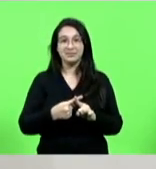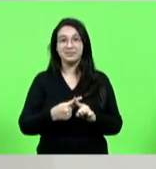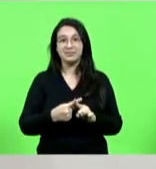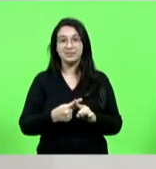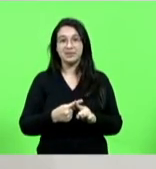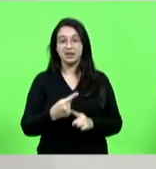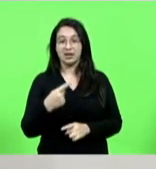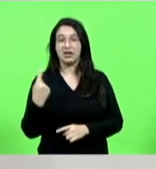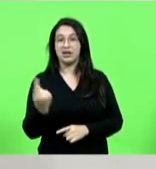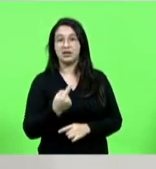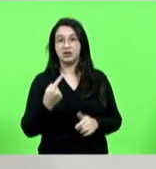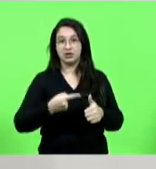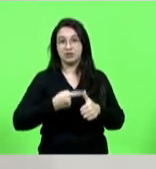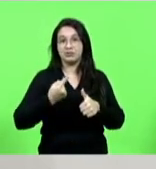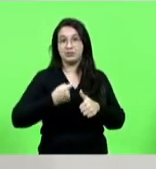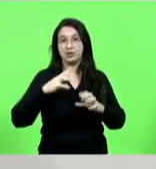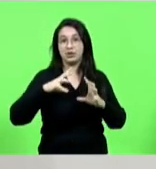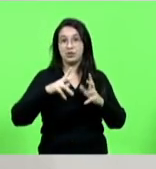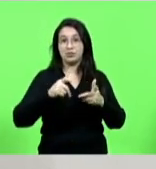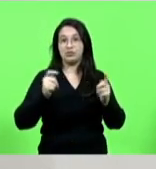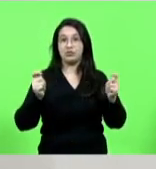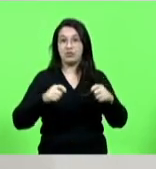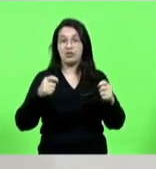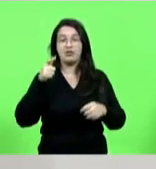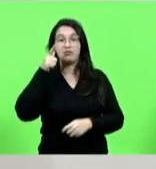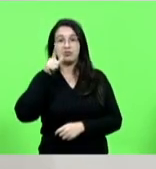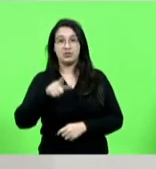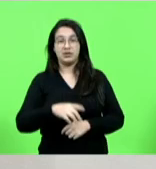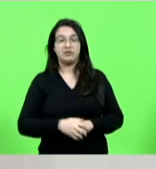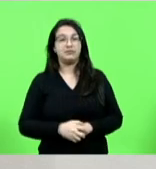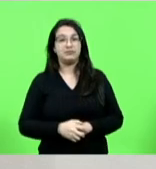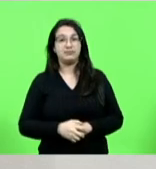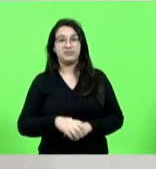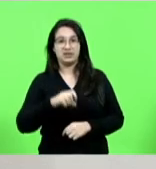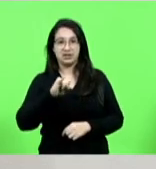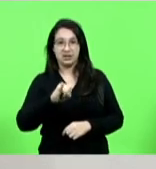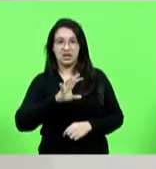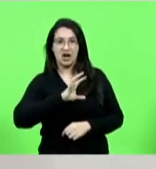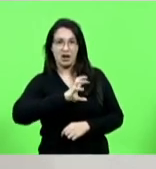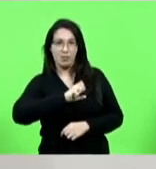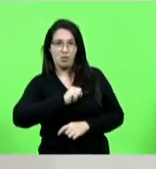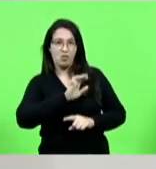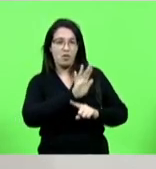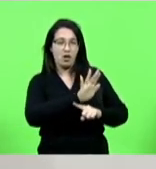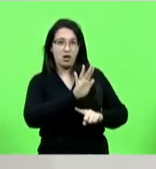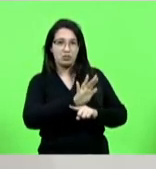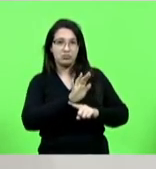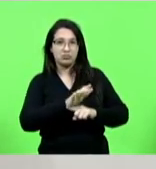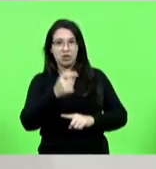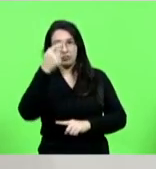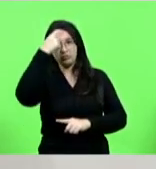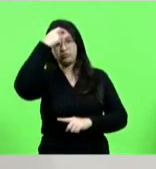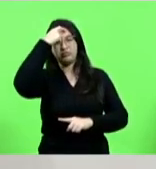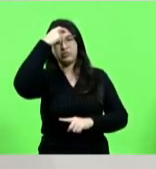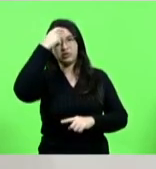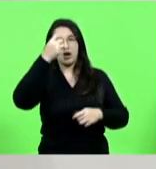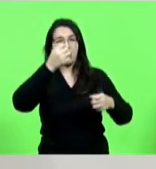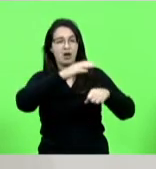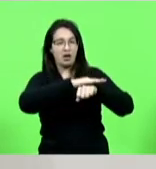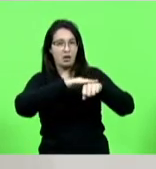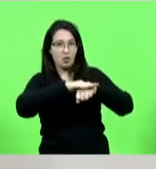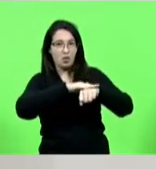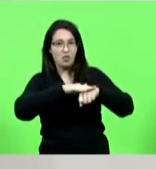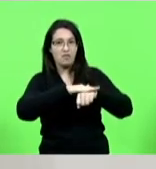ser primeiro mundo se não é no amor conscientização tu sabe que não pode jogar lixo no chão que vai